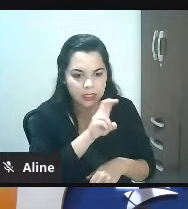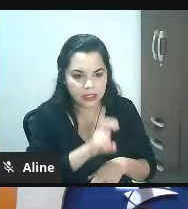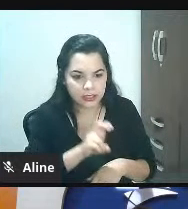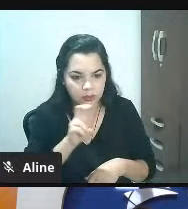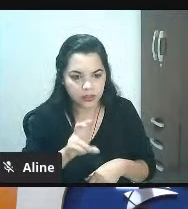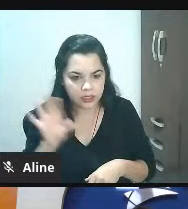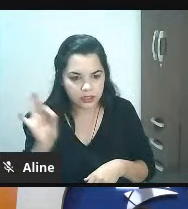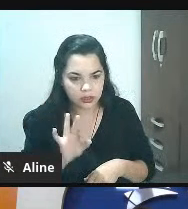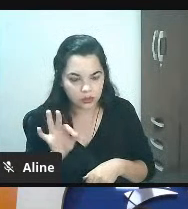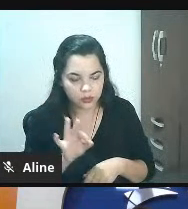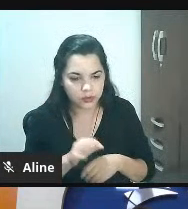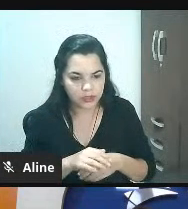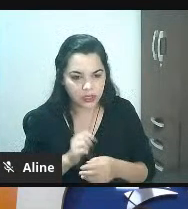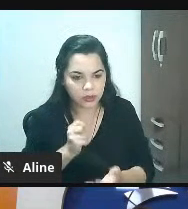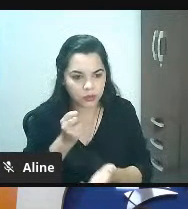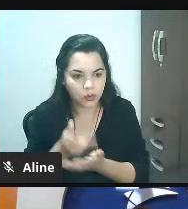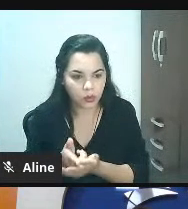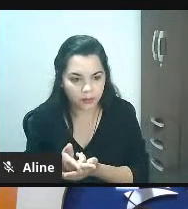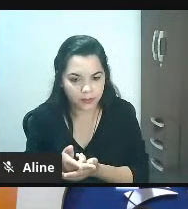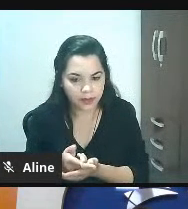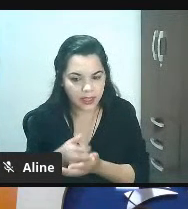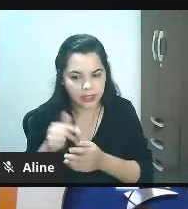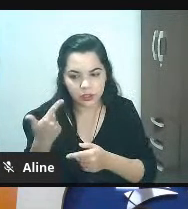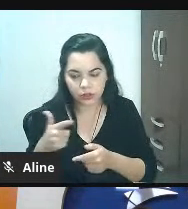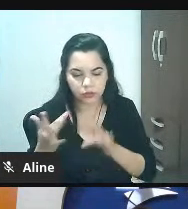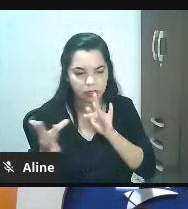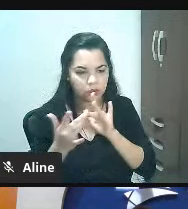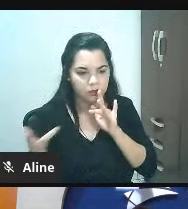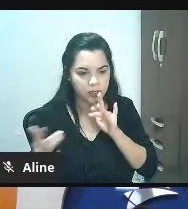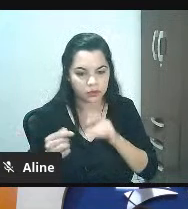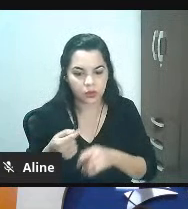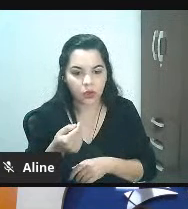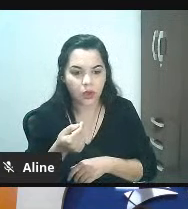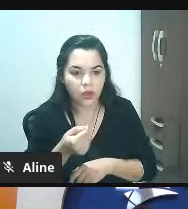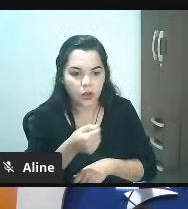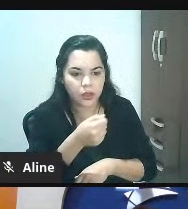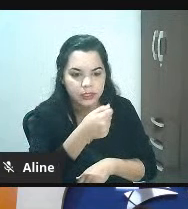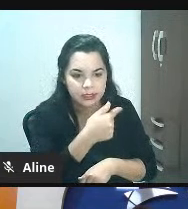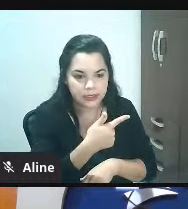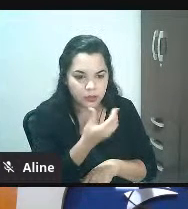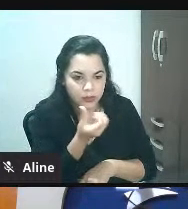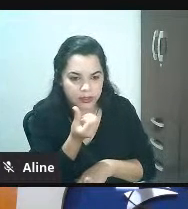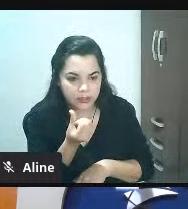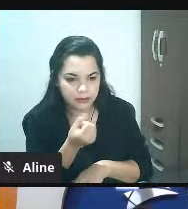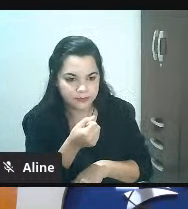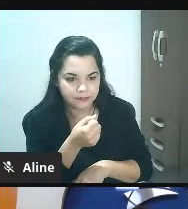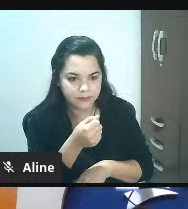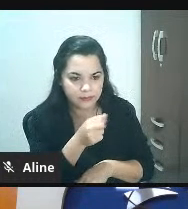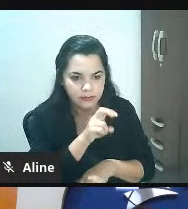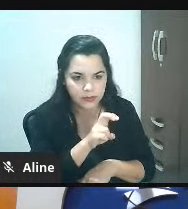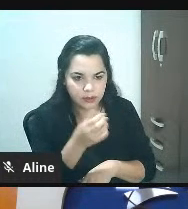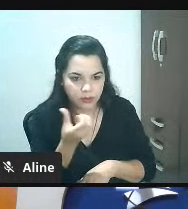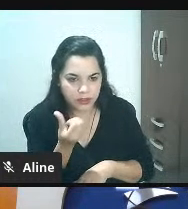56% preferem pesquisar online percebe quer dizer então o eu posso fazer para